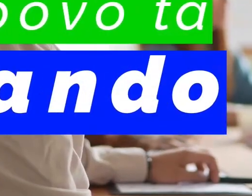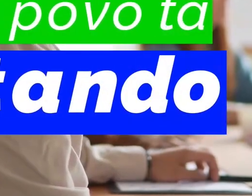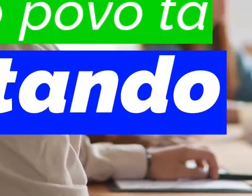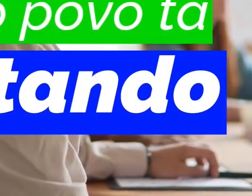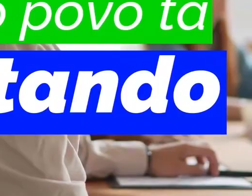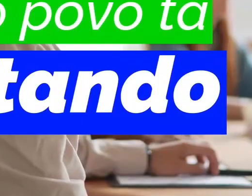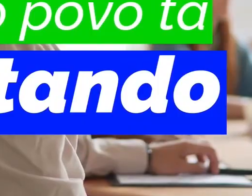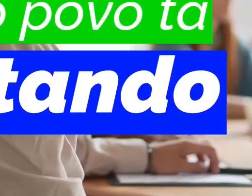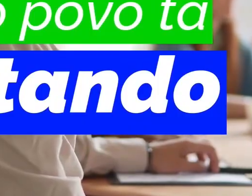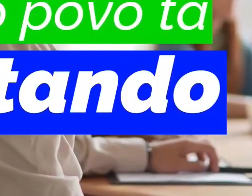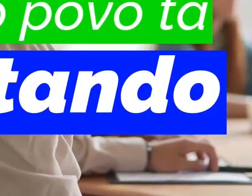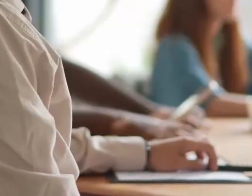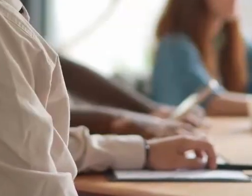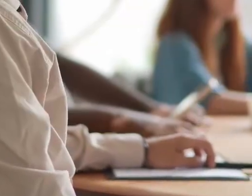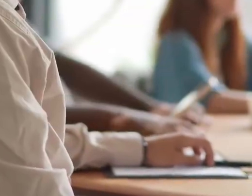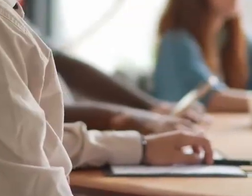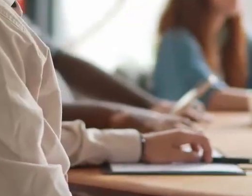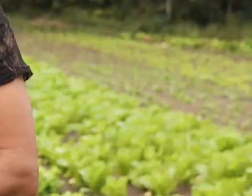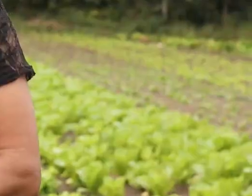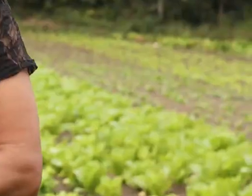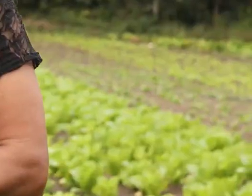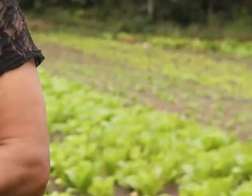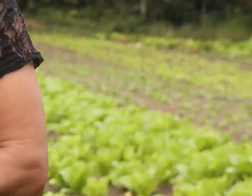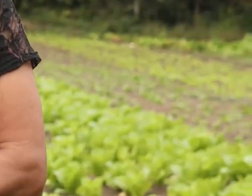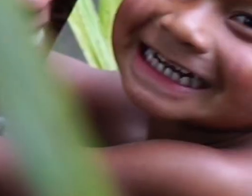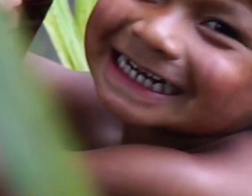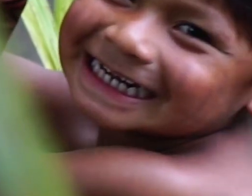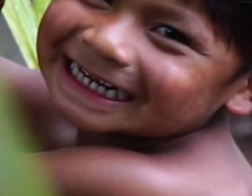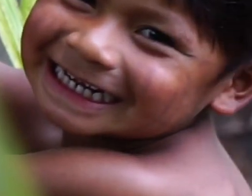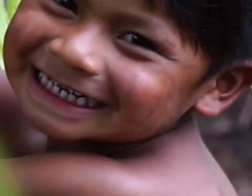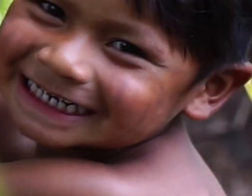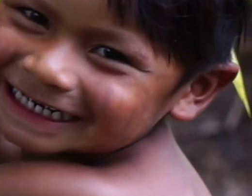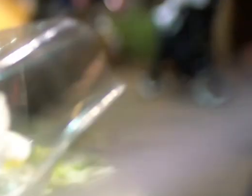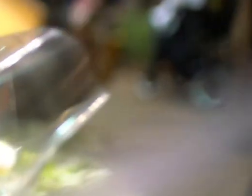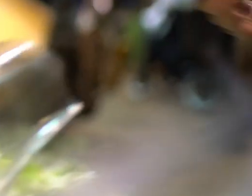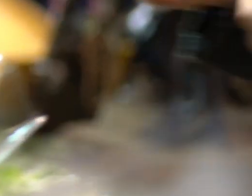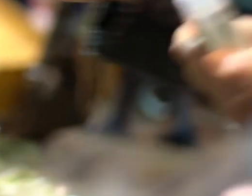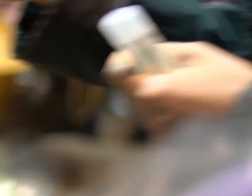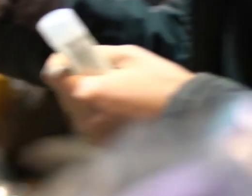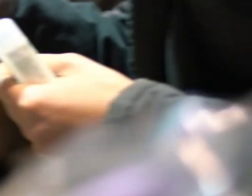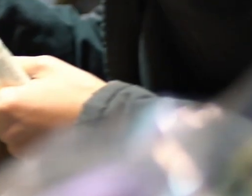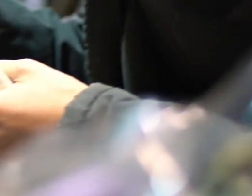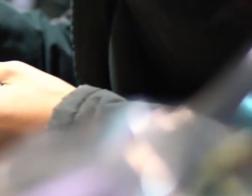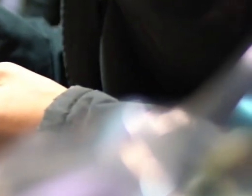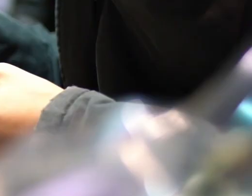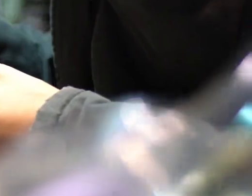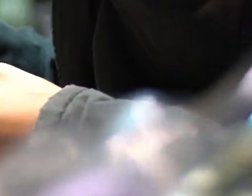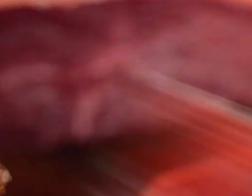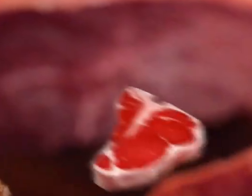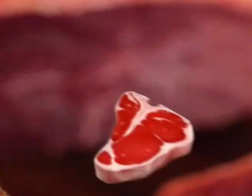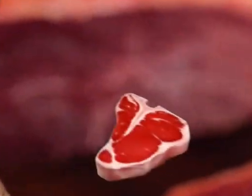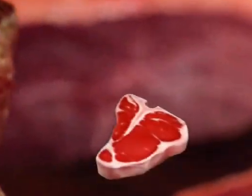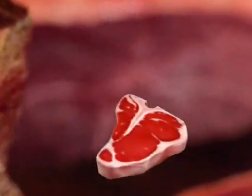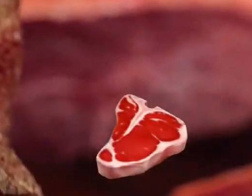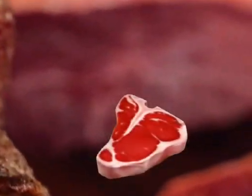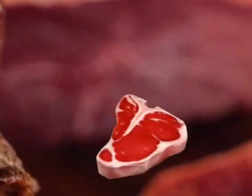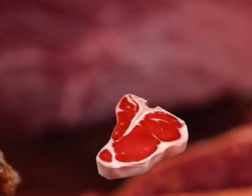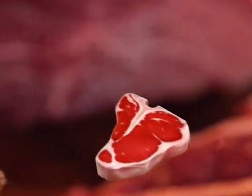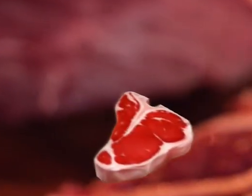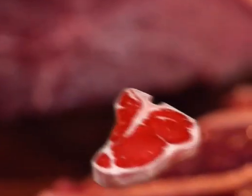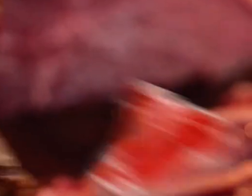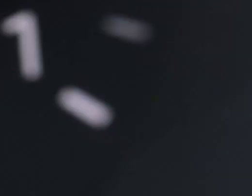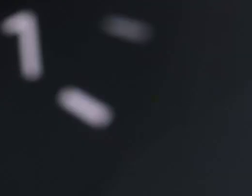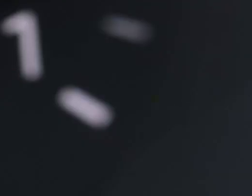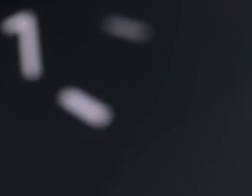tá gostando trabalhando trabalhando é o governo trabalhando a inflação caiu a picanha